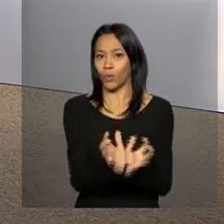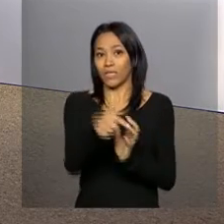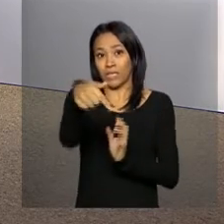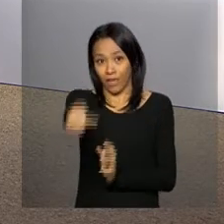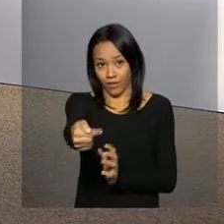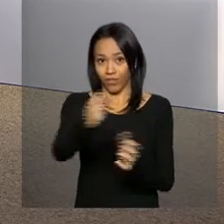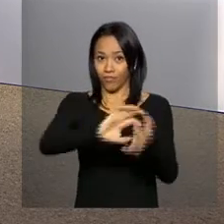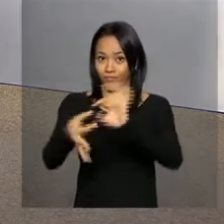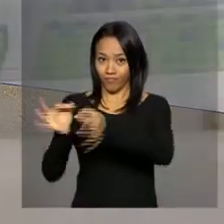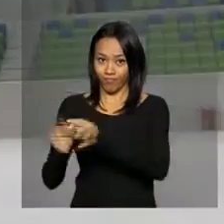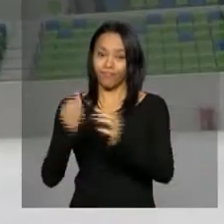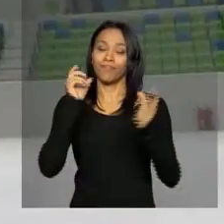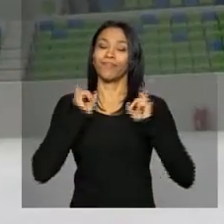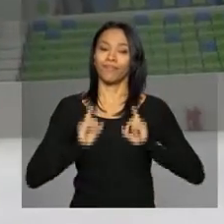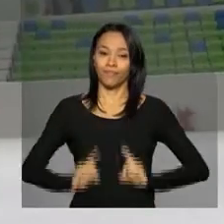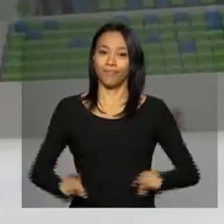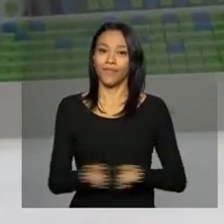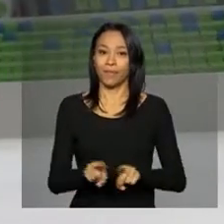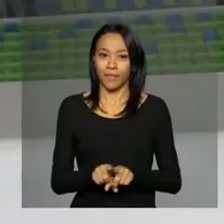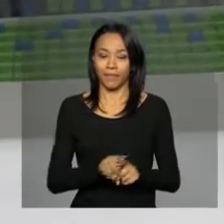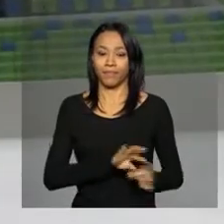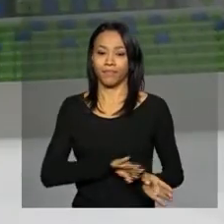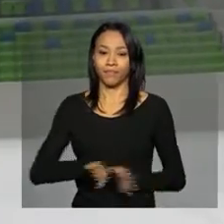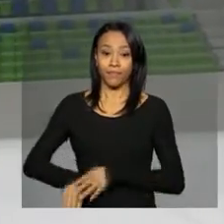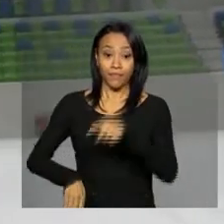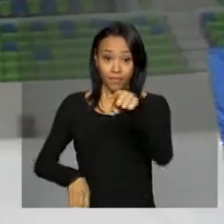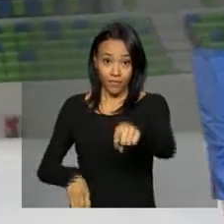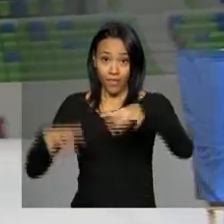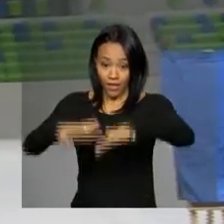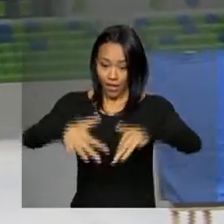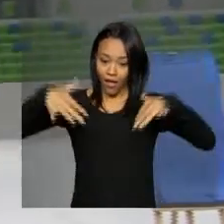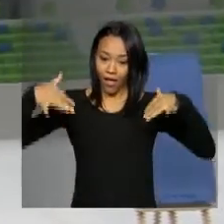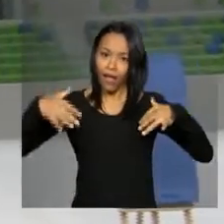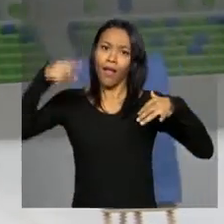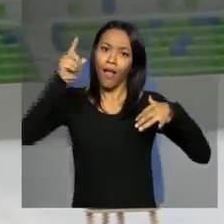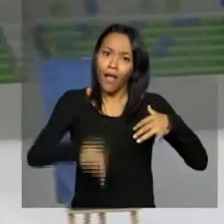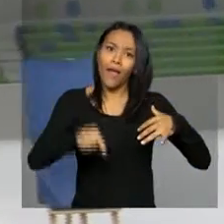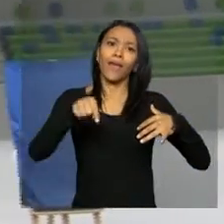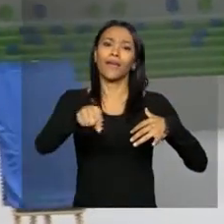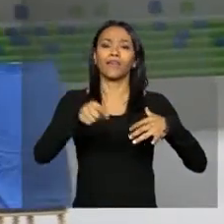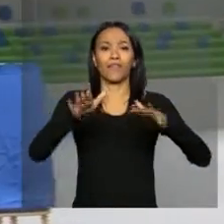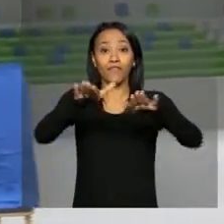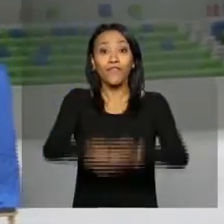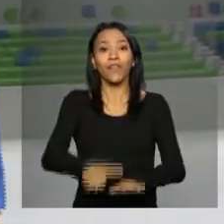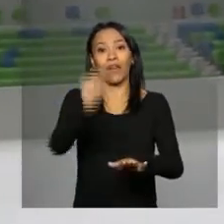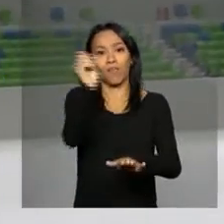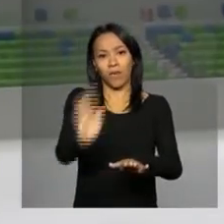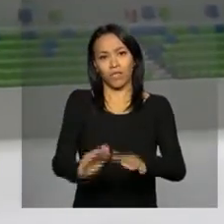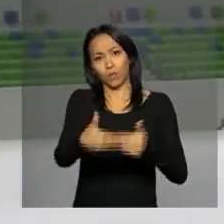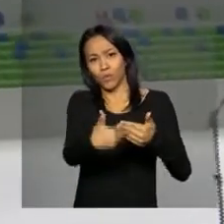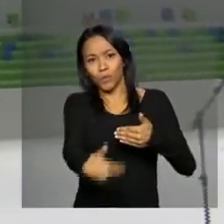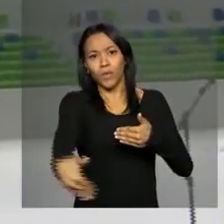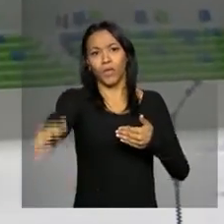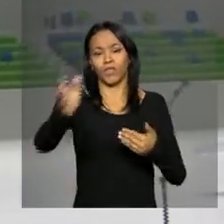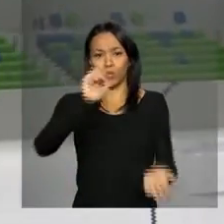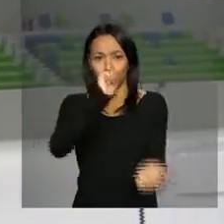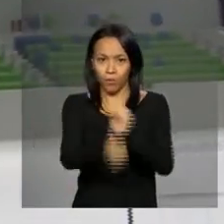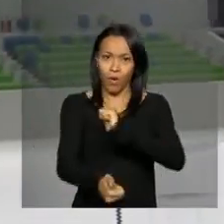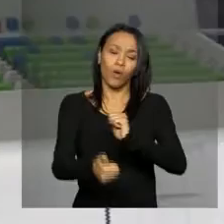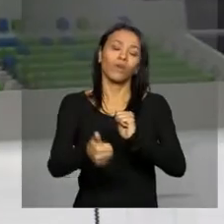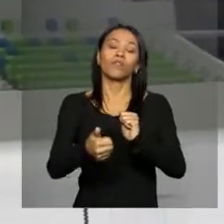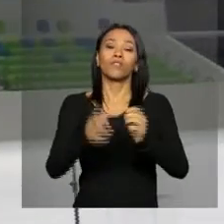paralímpicas. A Arena da Juventude é um dos legados dos Jogos para o Brasil. Durante os Jogos Olímpicos e